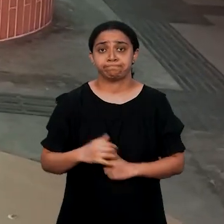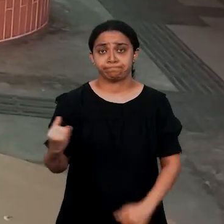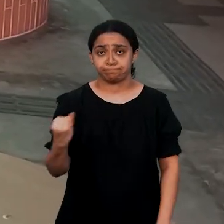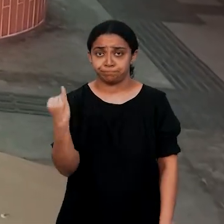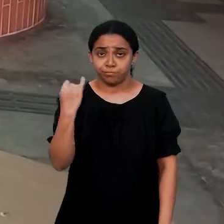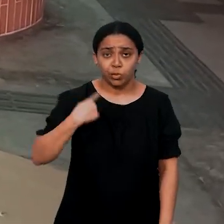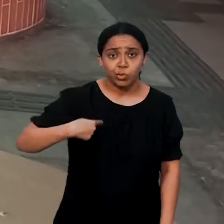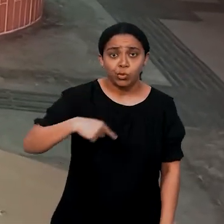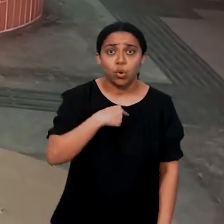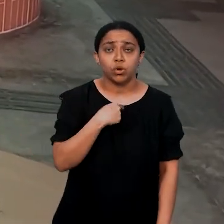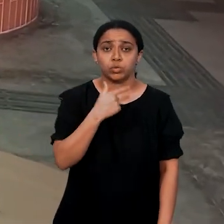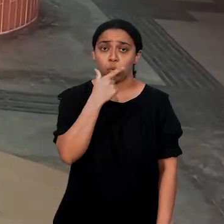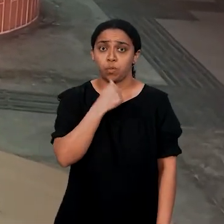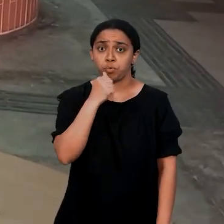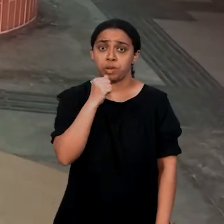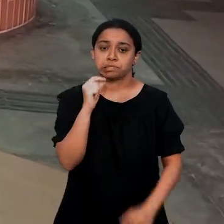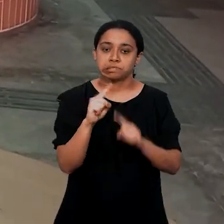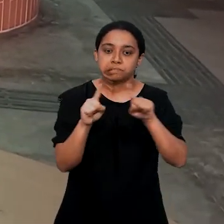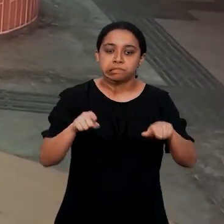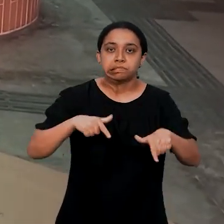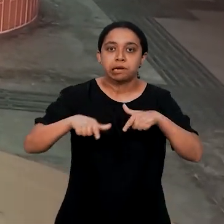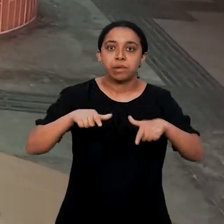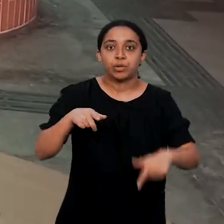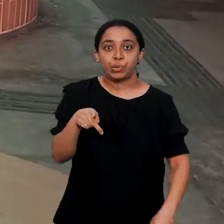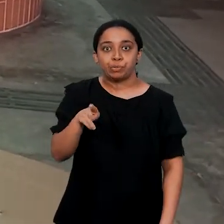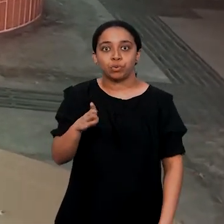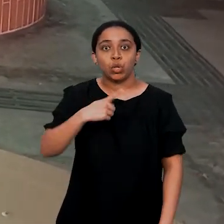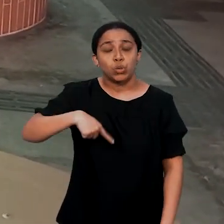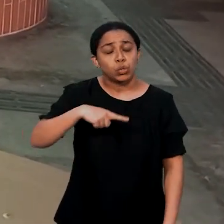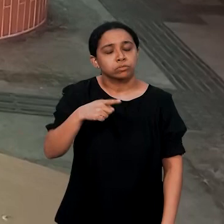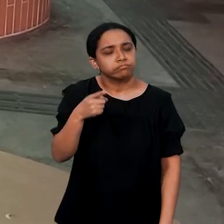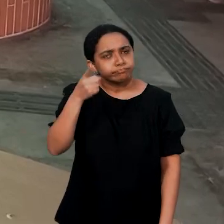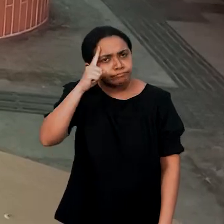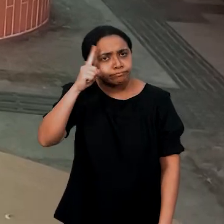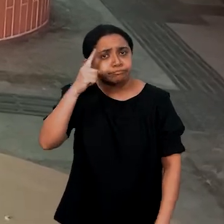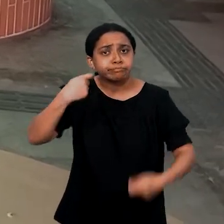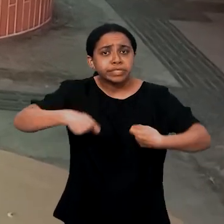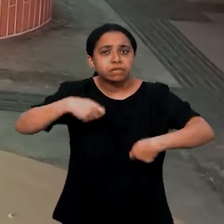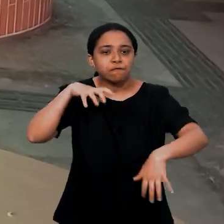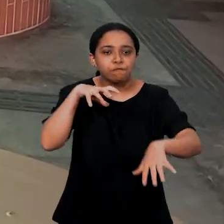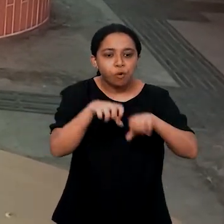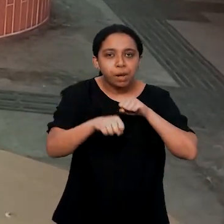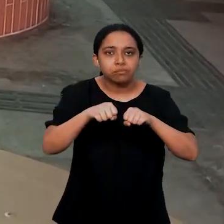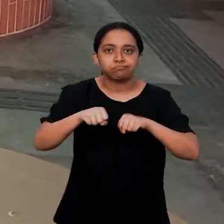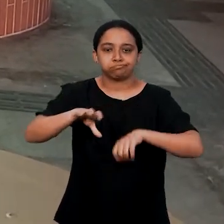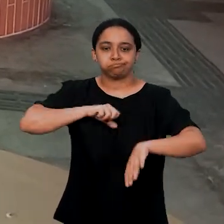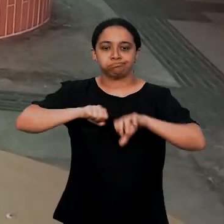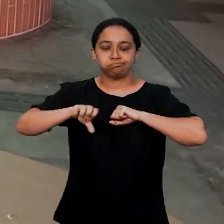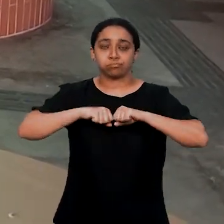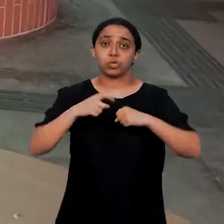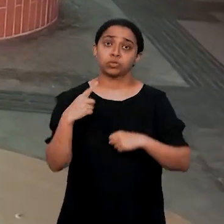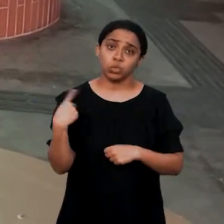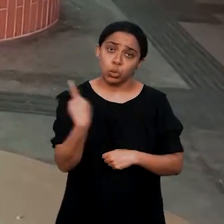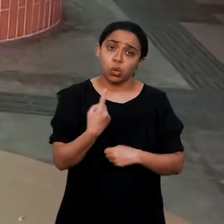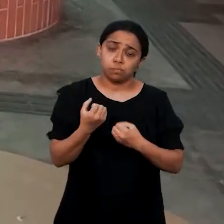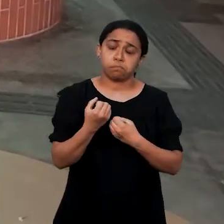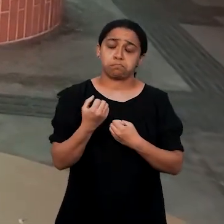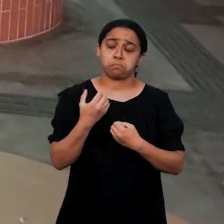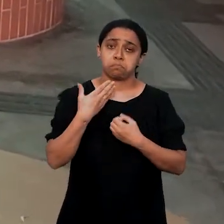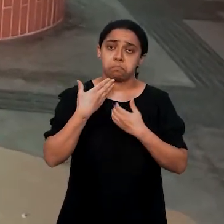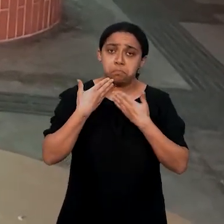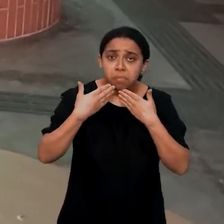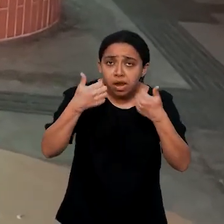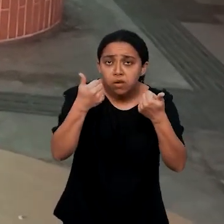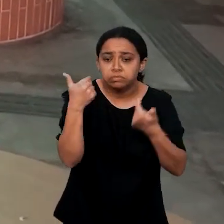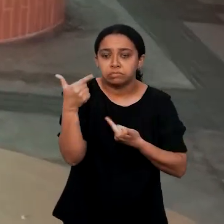importante, porque nós, como agentes públicos, precisamos estar constantemente nos capacitando, até mesmo para